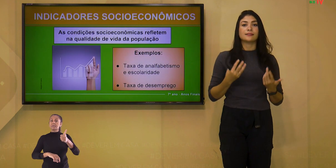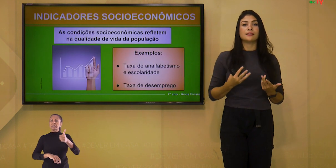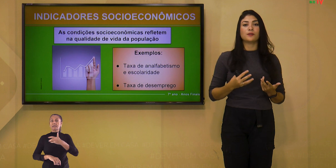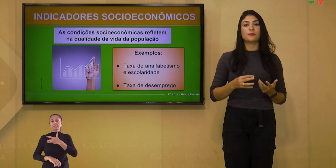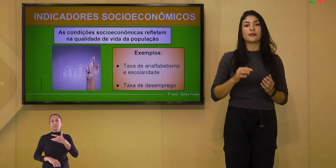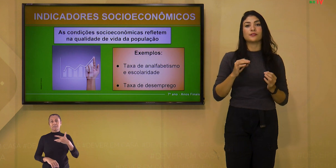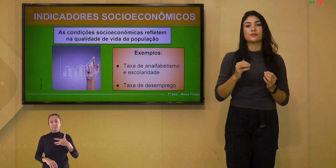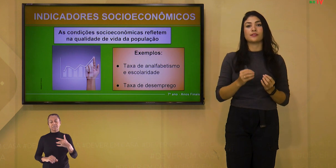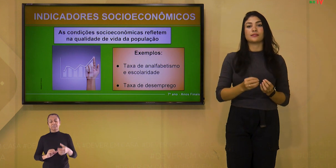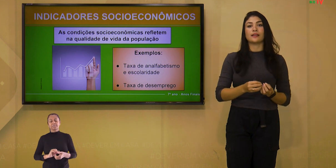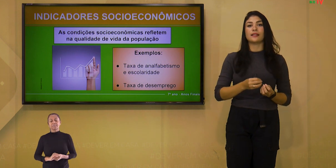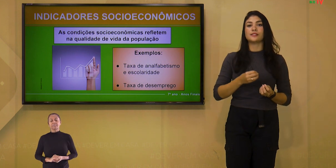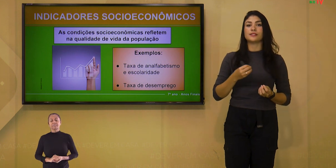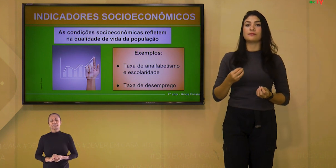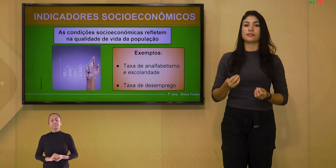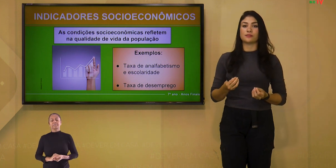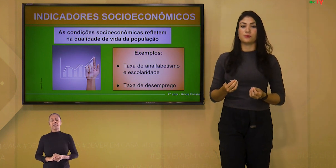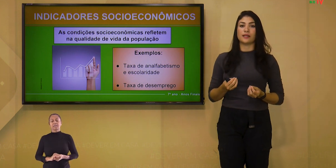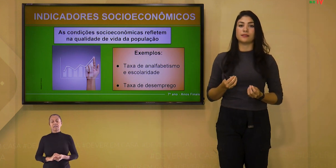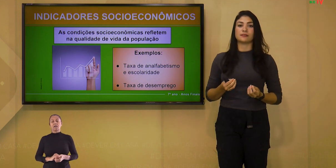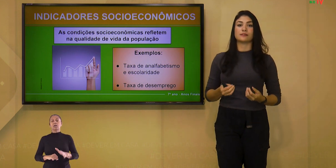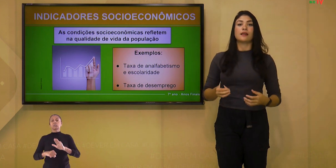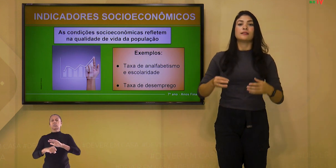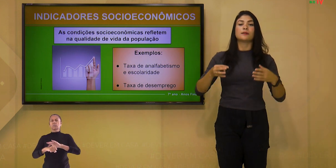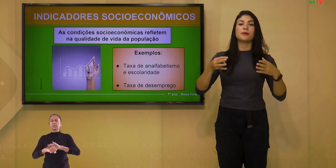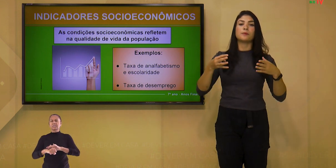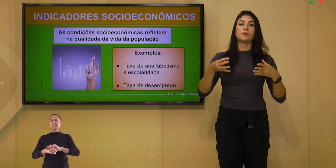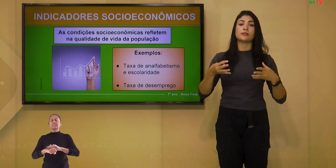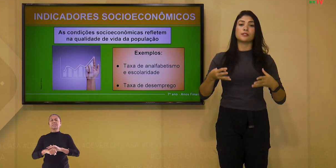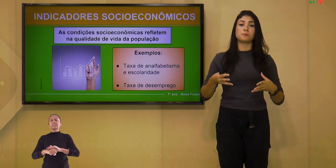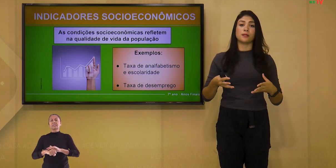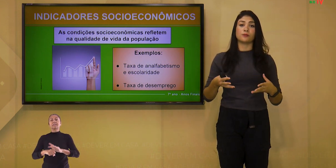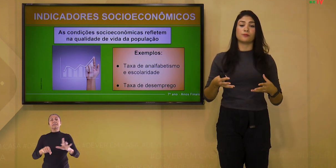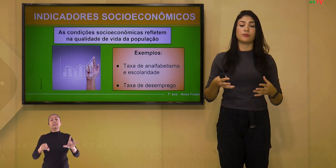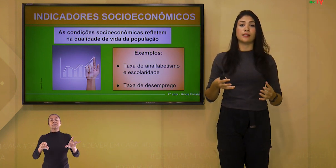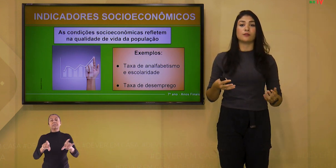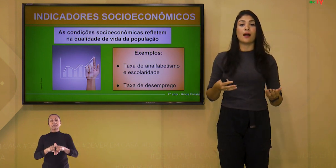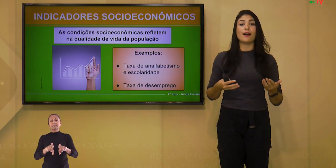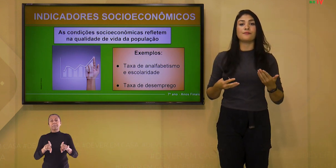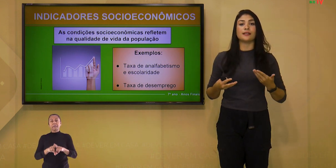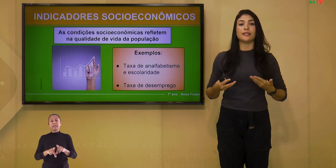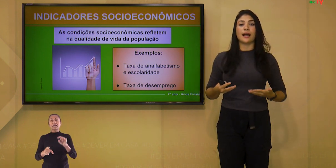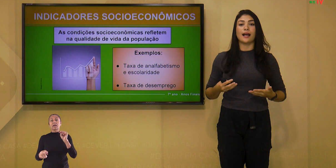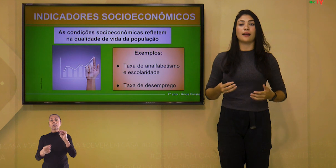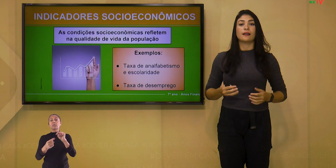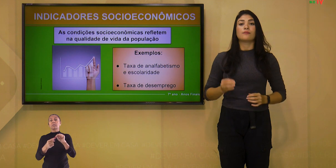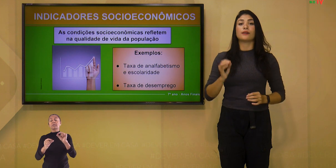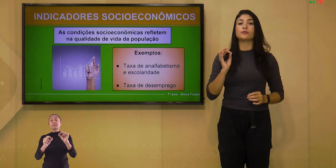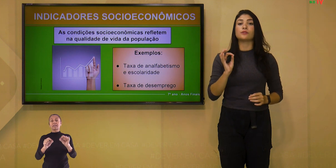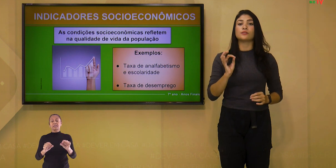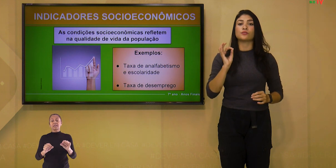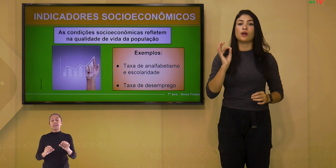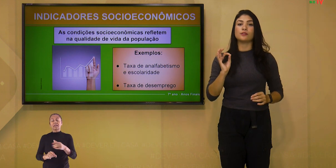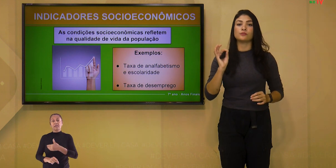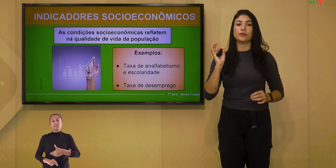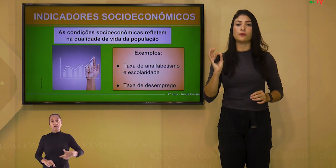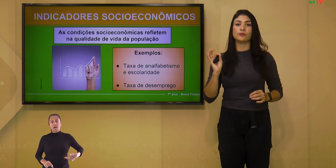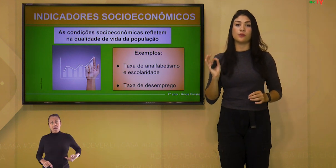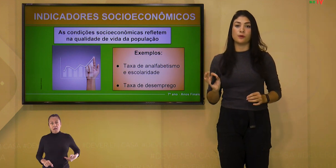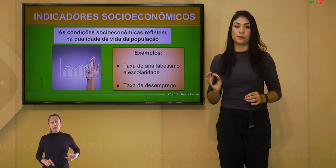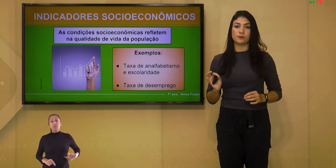Assim como questões relativas às doenças, também é importante para o governo avaliar determinar fatores